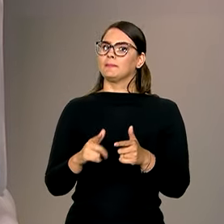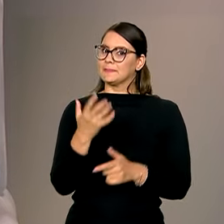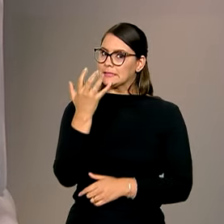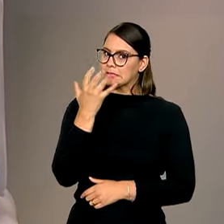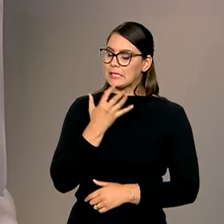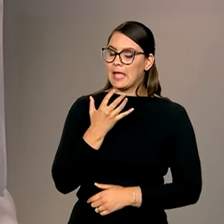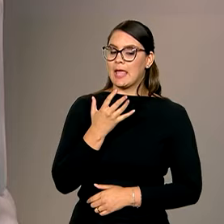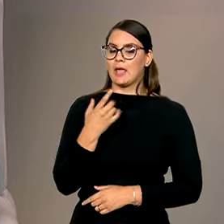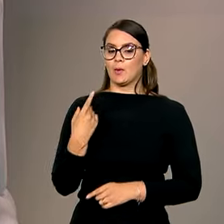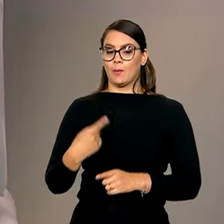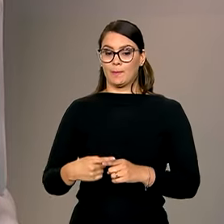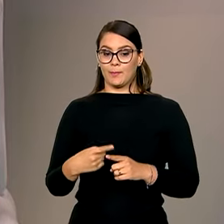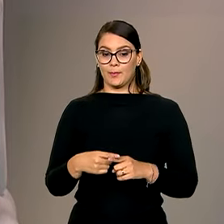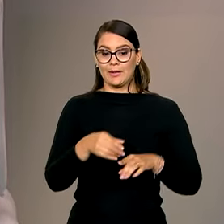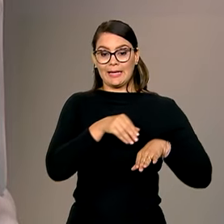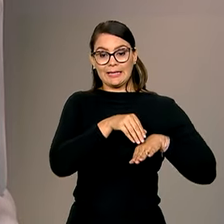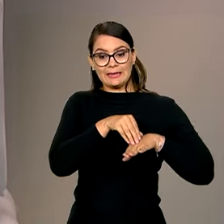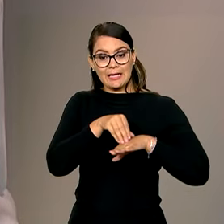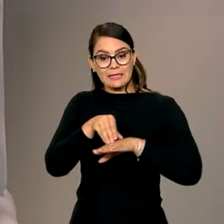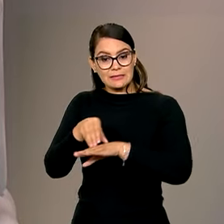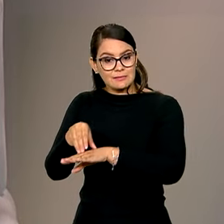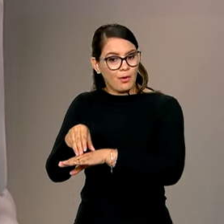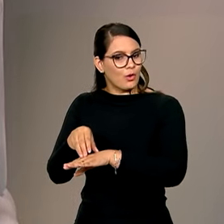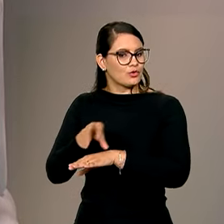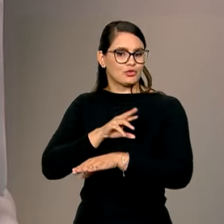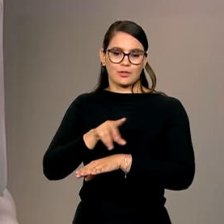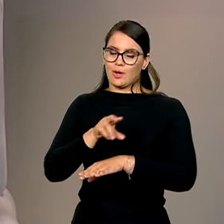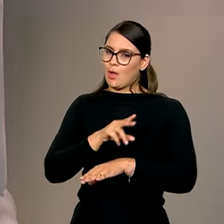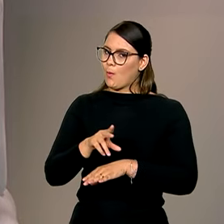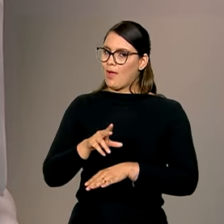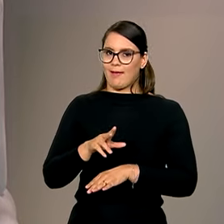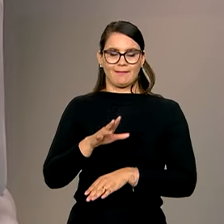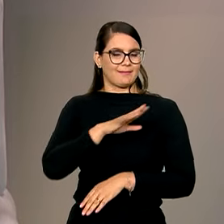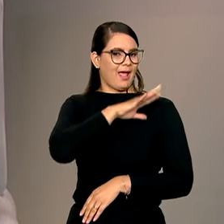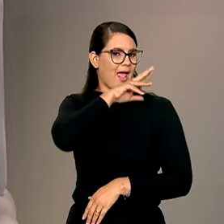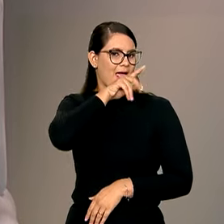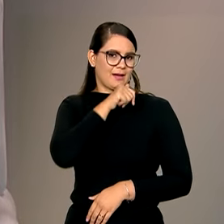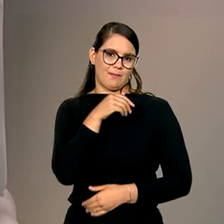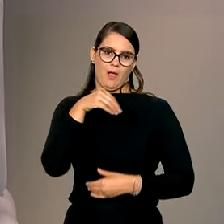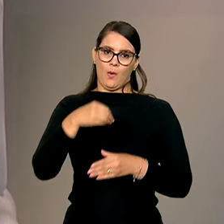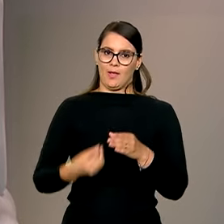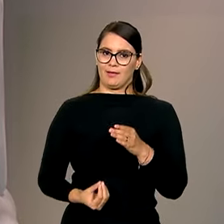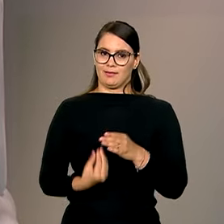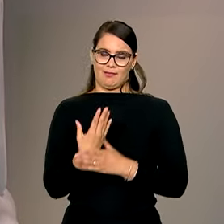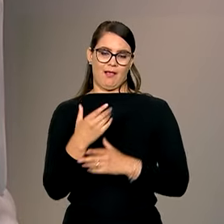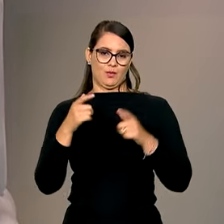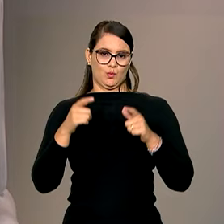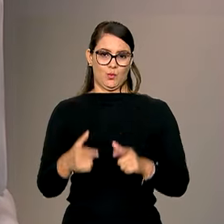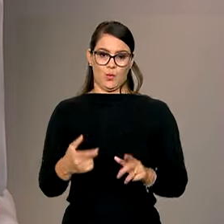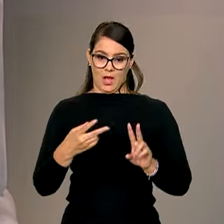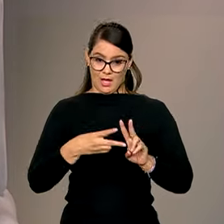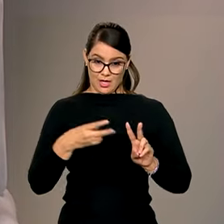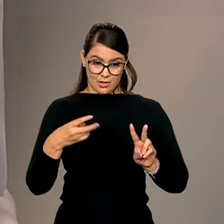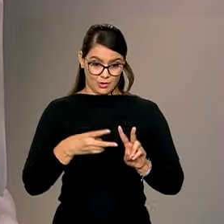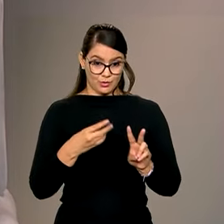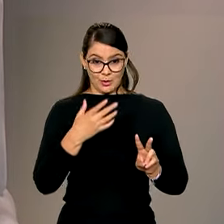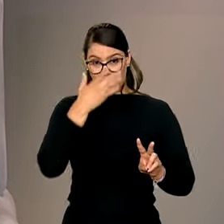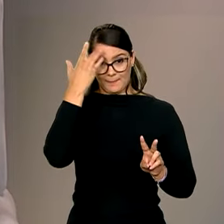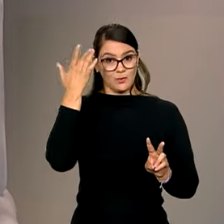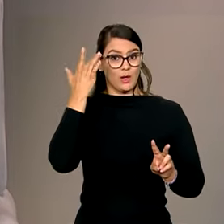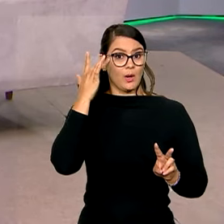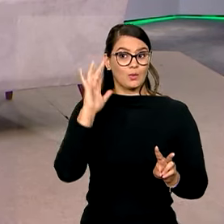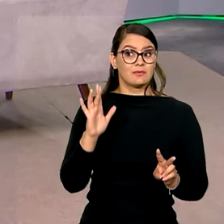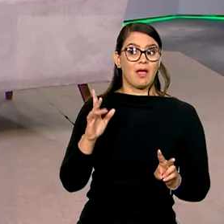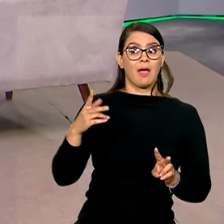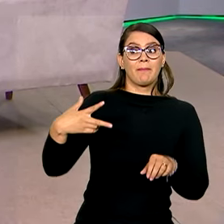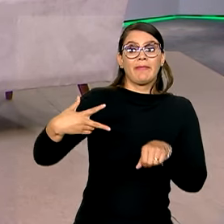porque as guias de transporte animal não são emitidas para animais, são criados dentro de terras indígenas. Então, as pessoas não sabem sequer se esses